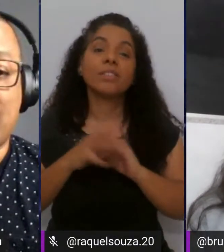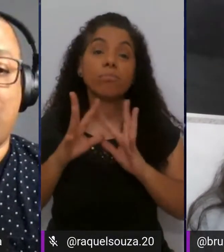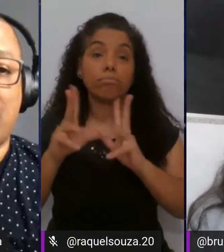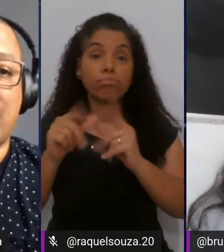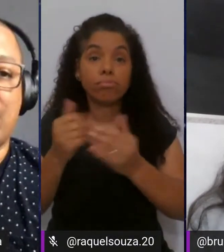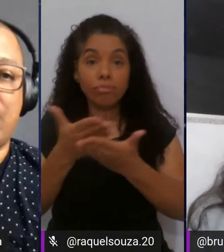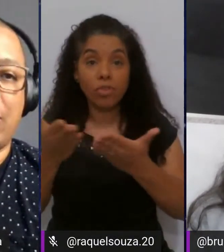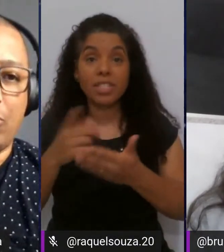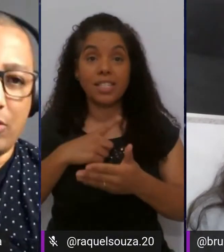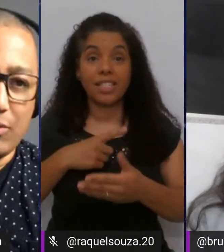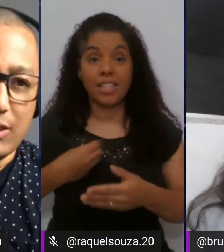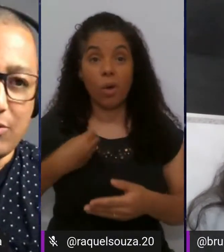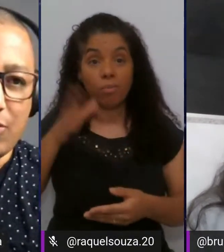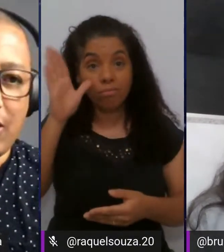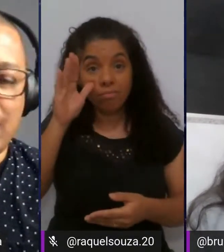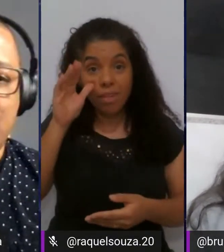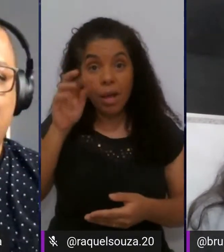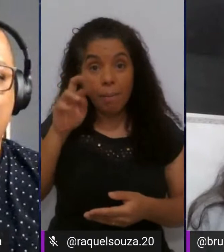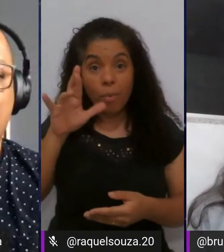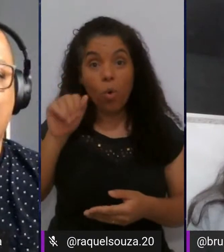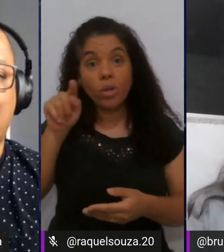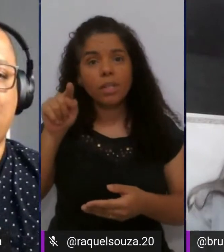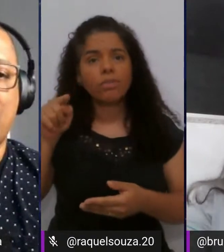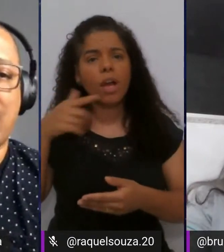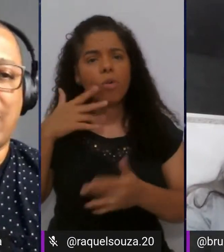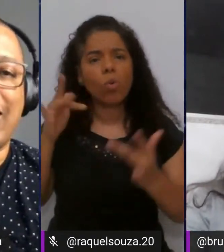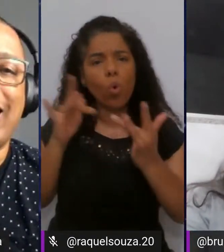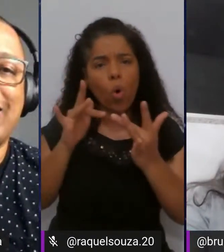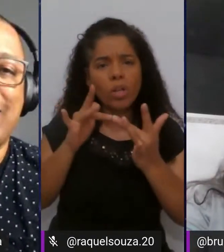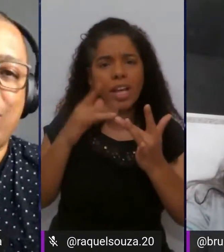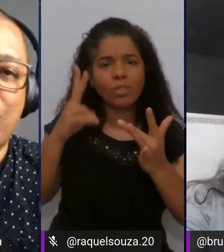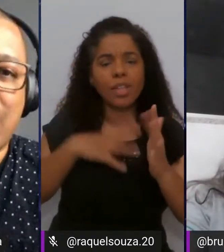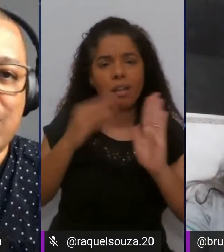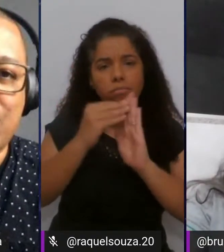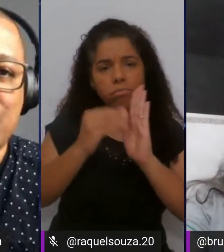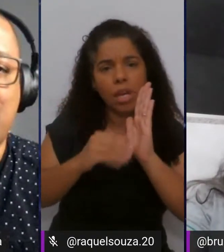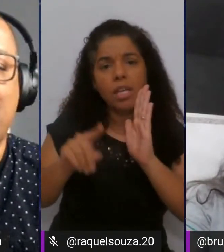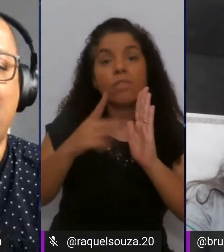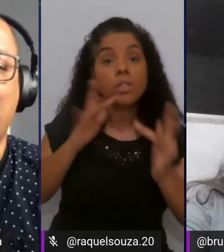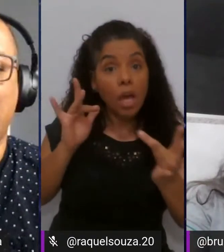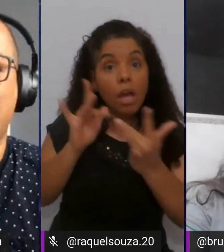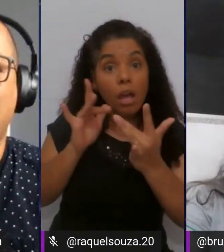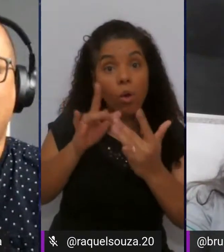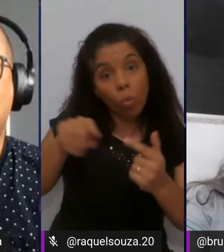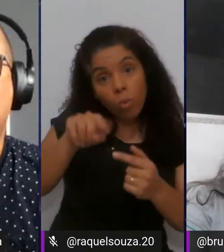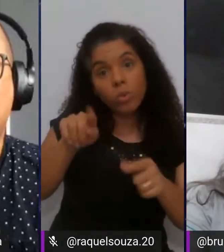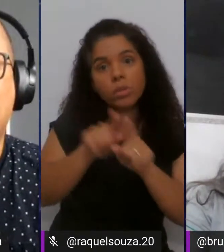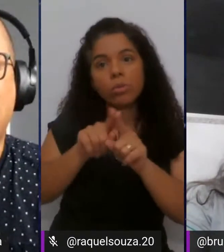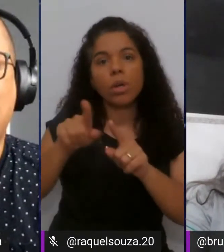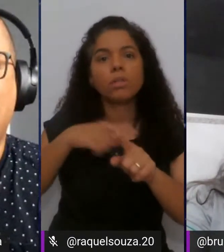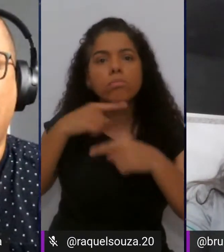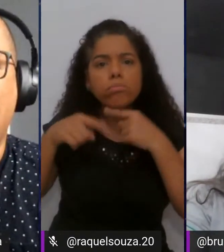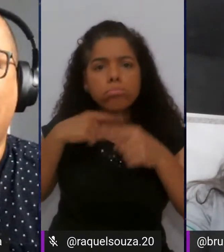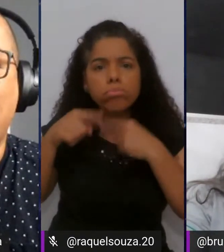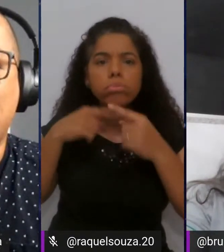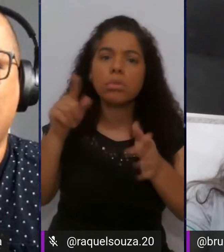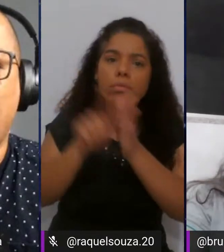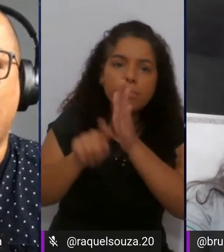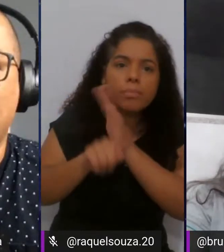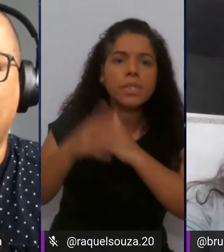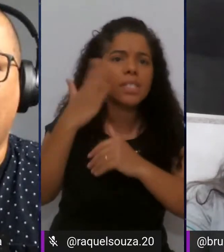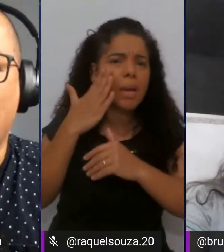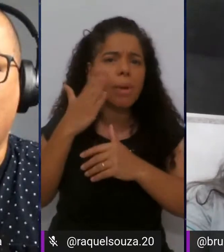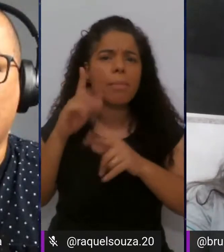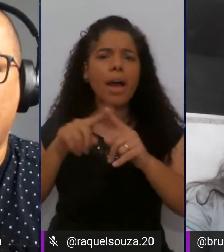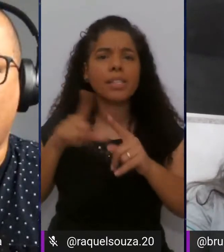vocês que estão aqui assistindo a Bruna, vocês viram ela, deixou os contatos dela, entrem em contato se vocês tiverem dúvida, se vocês quiserem saber mais.